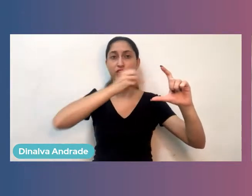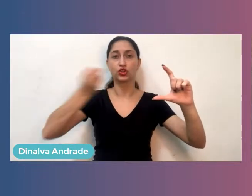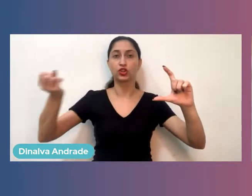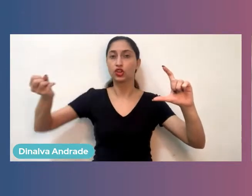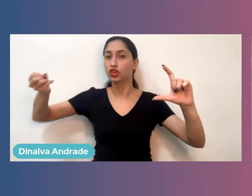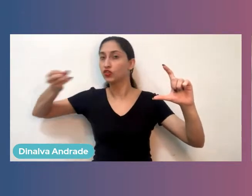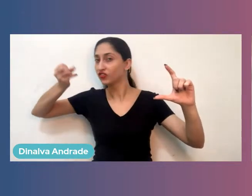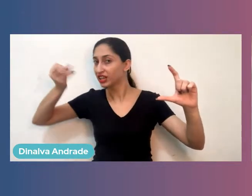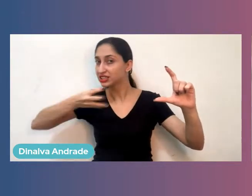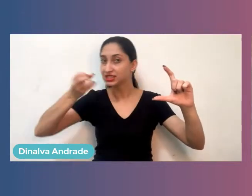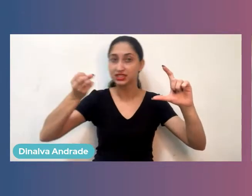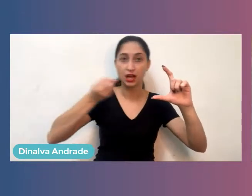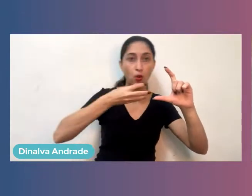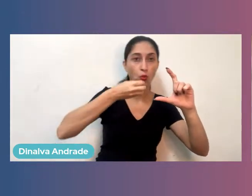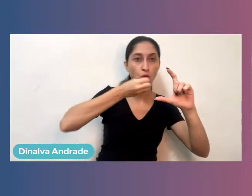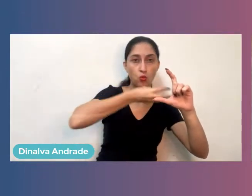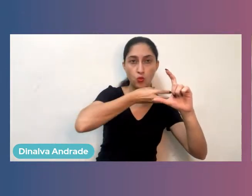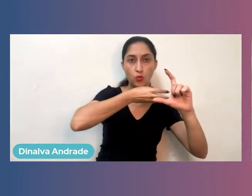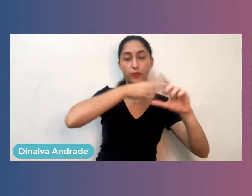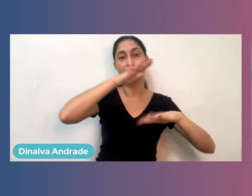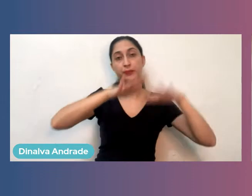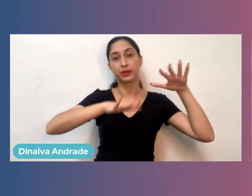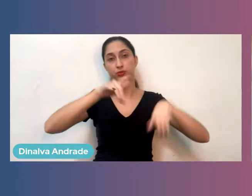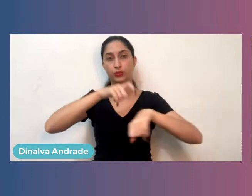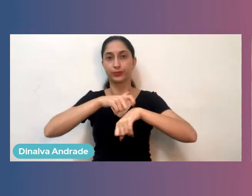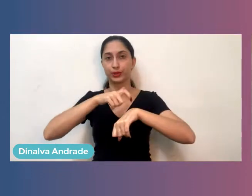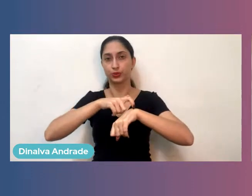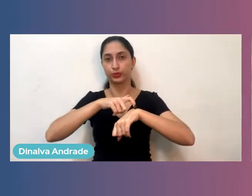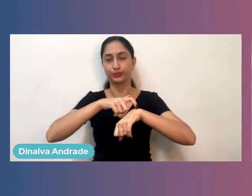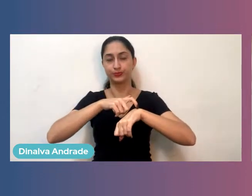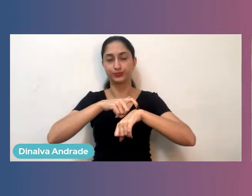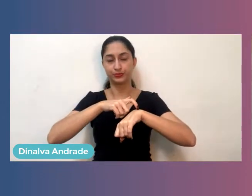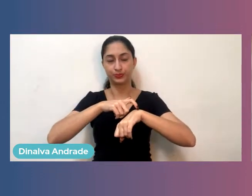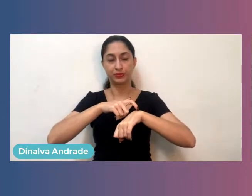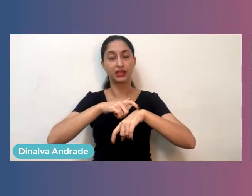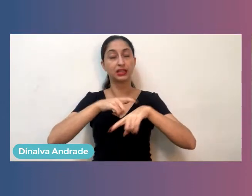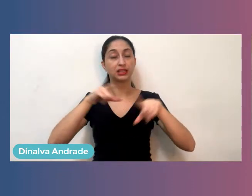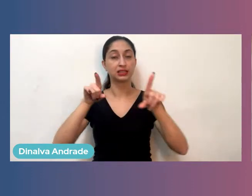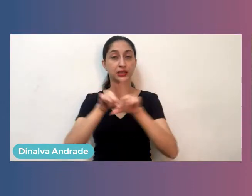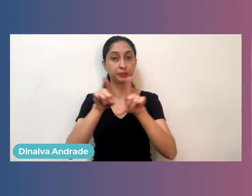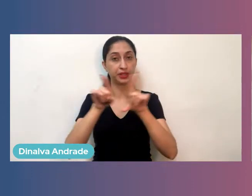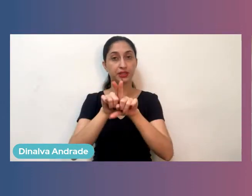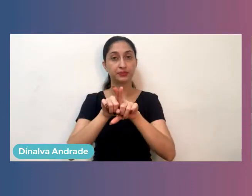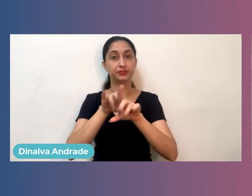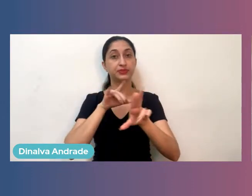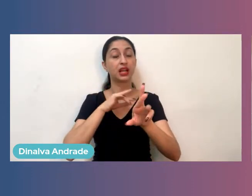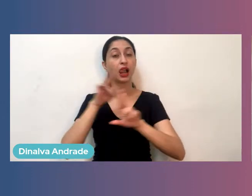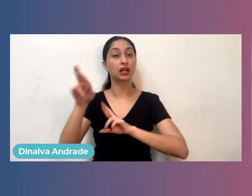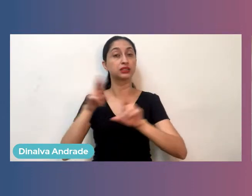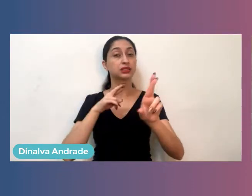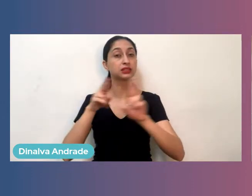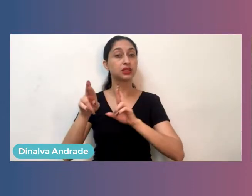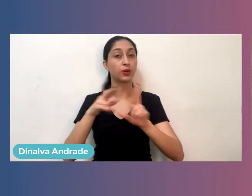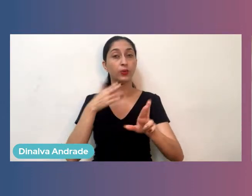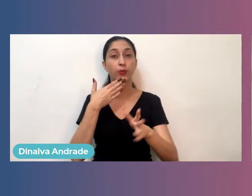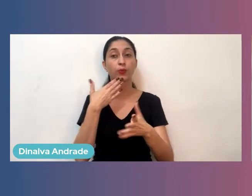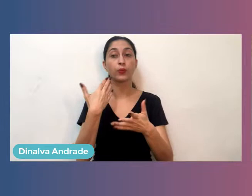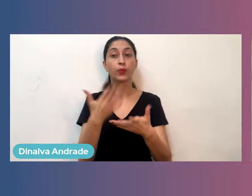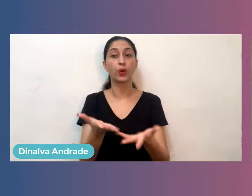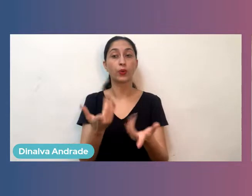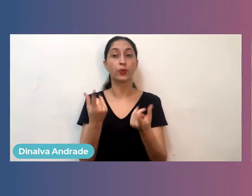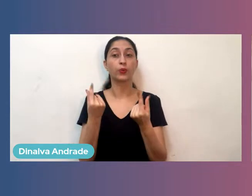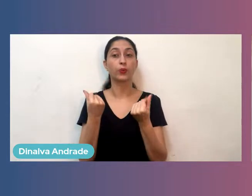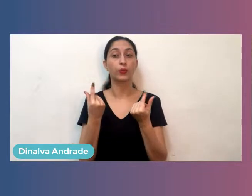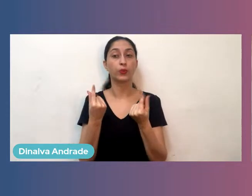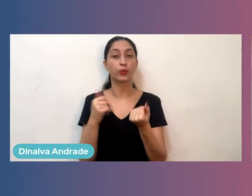estágios também. Também, esses estágios, eles também estão ali relacionados à atividade econômica